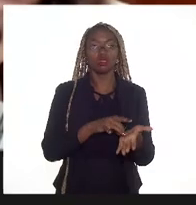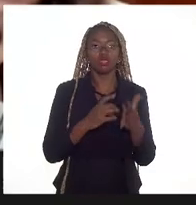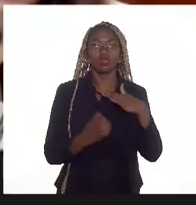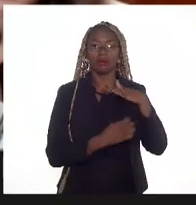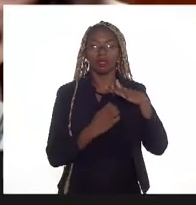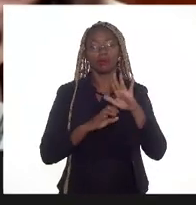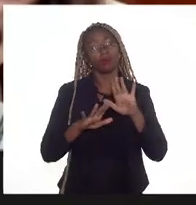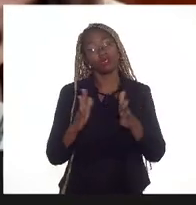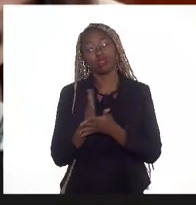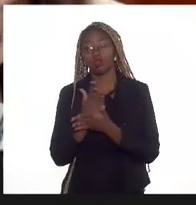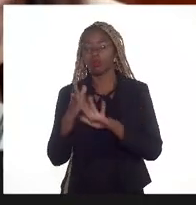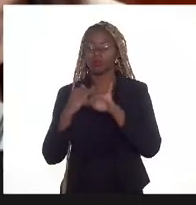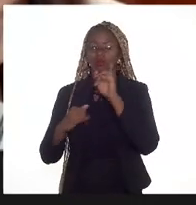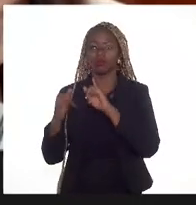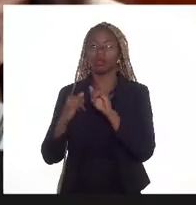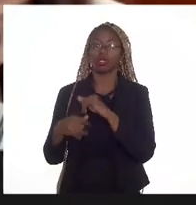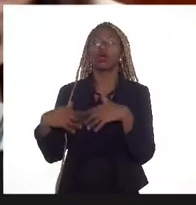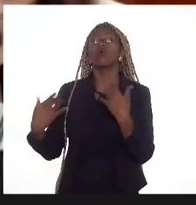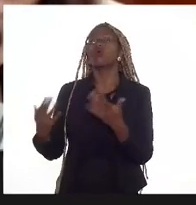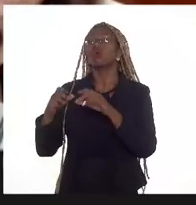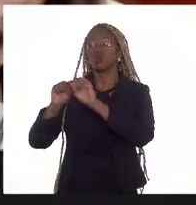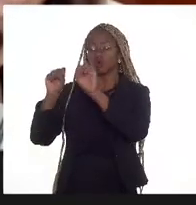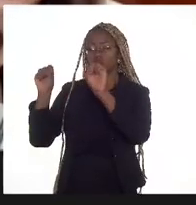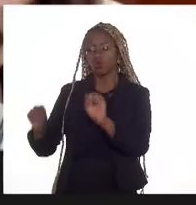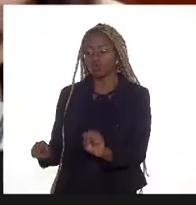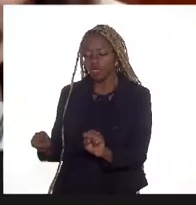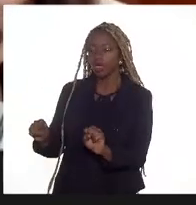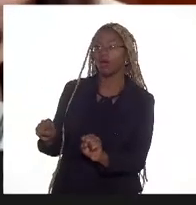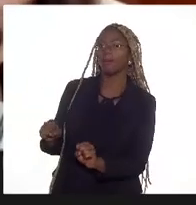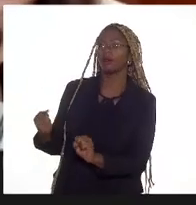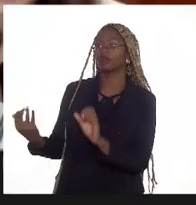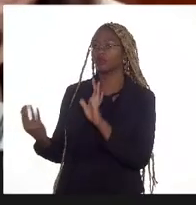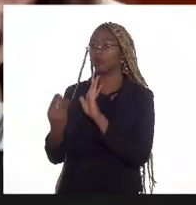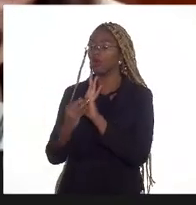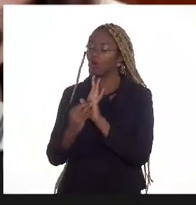informações, por exemplo, qual sistema que vai ser entregado,